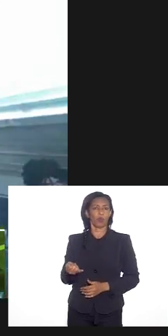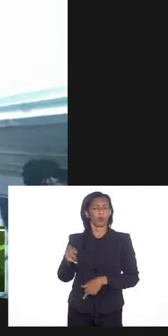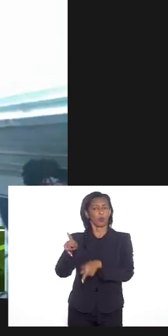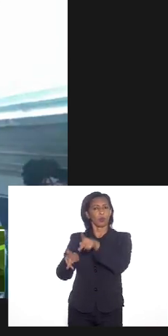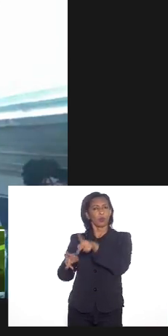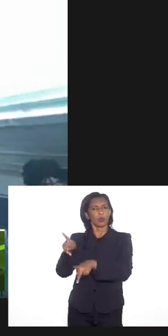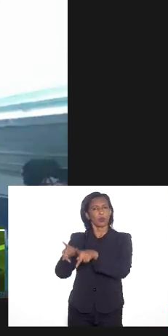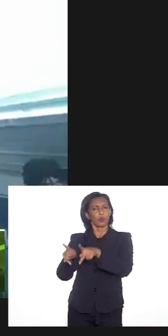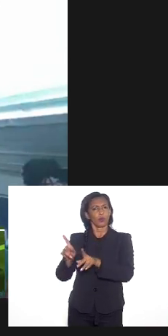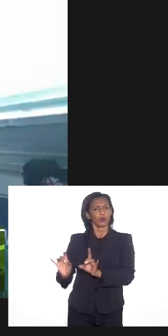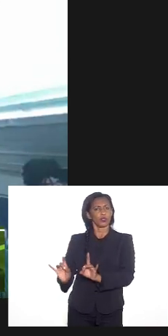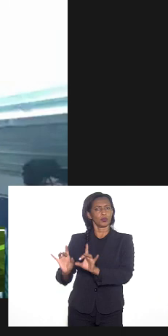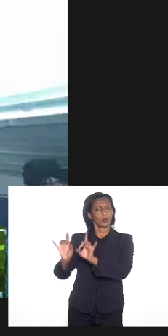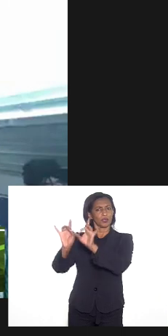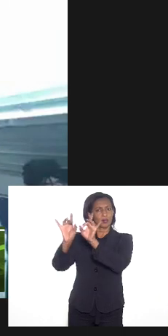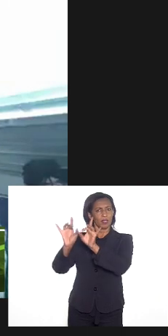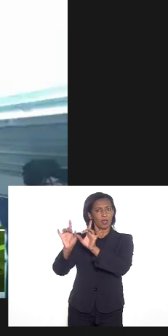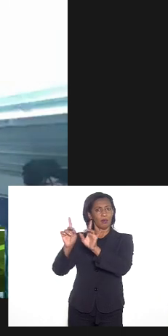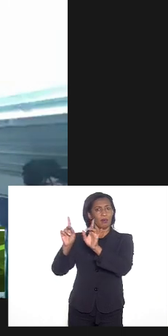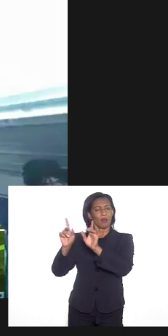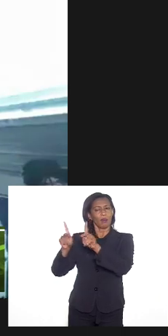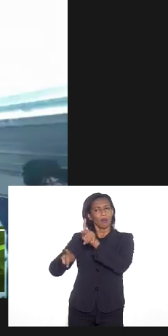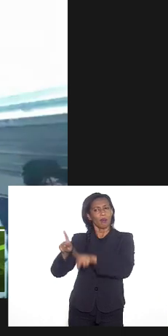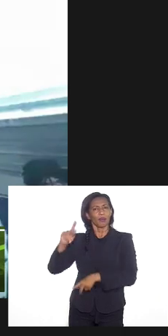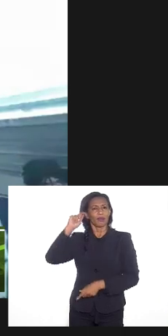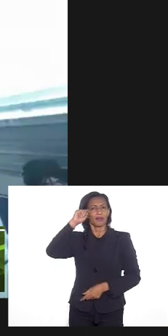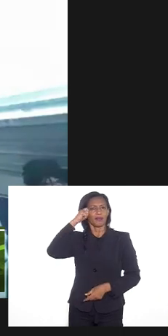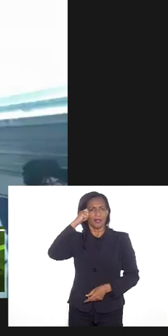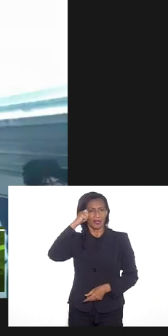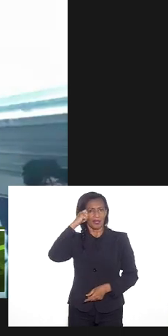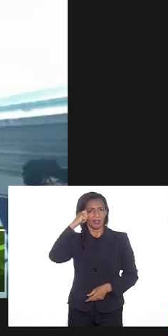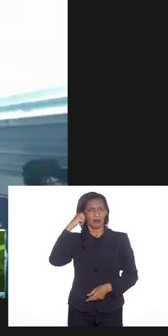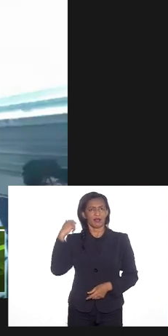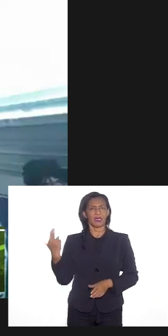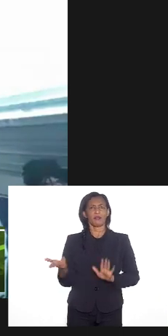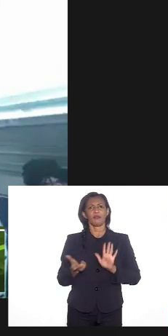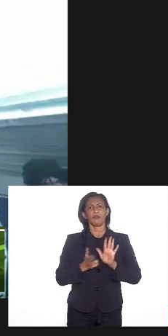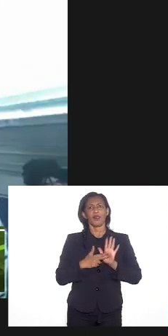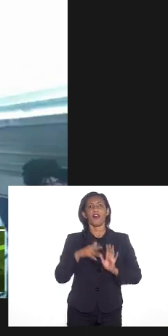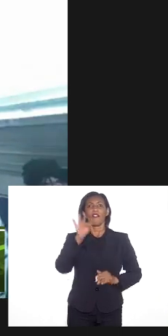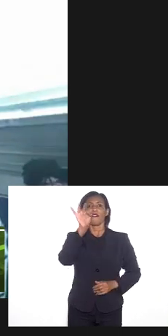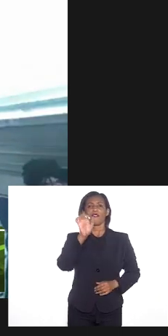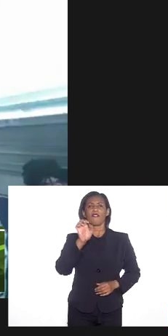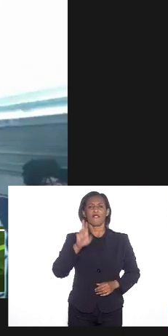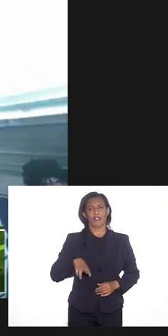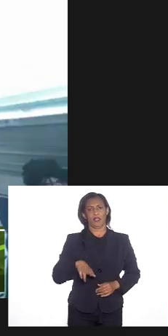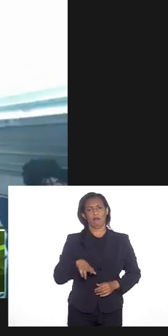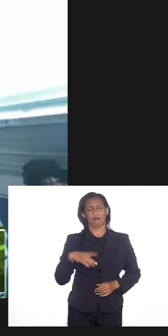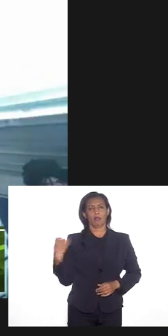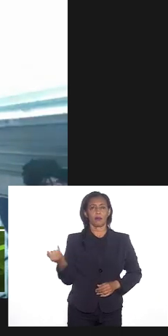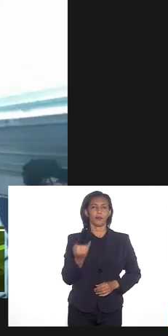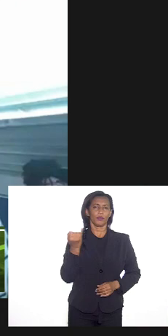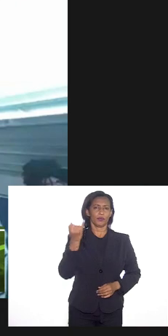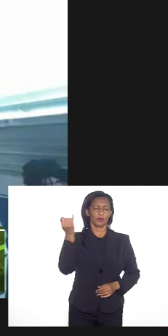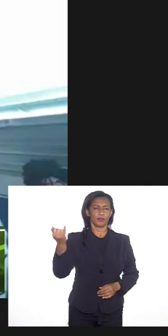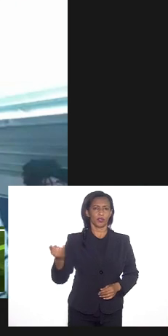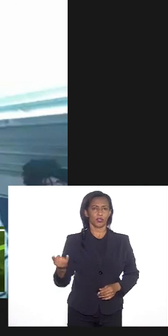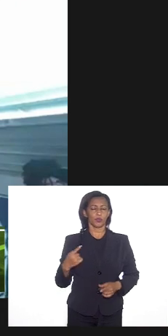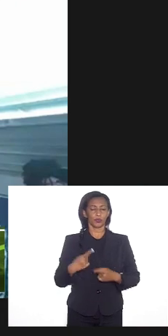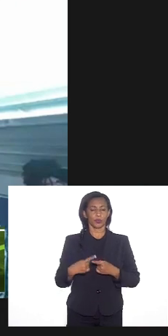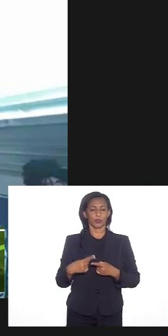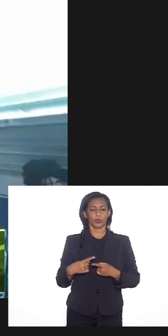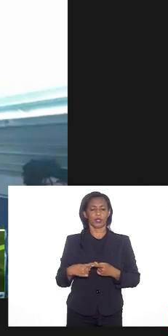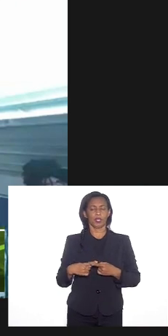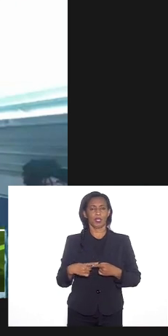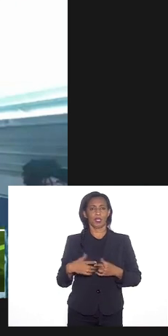população em especial nossa população negra em professar a sua fé de suma importância porque